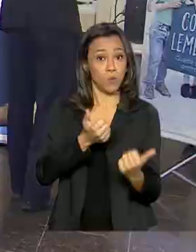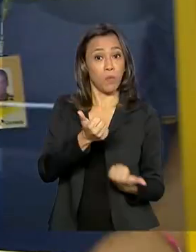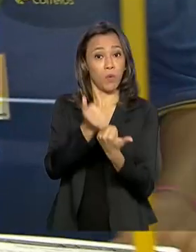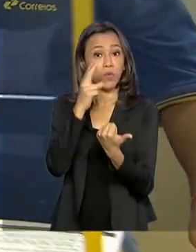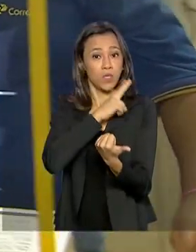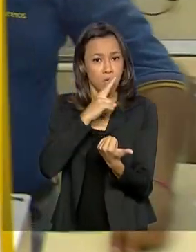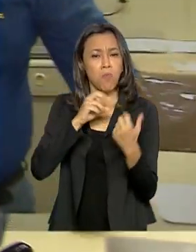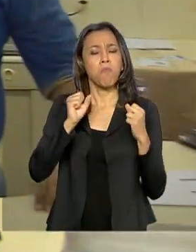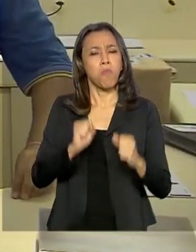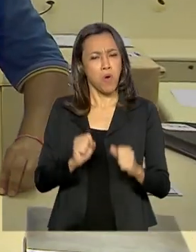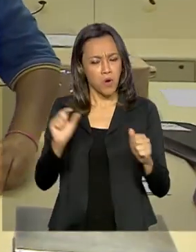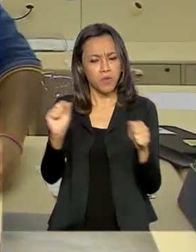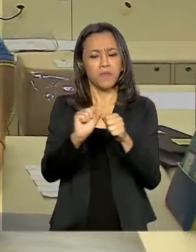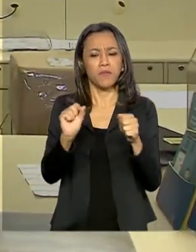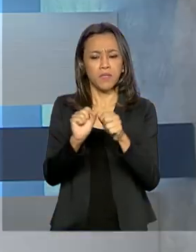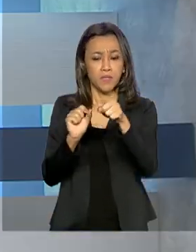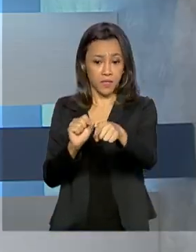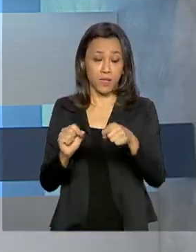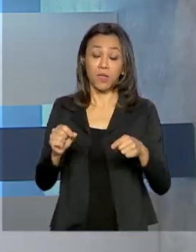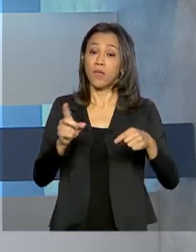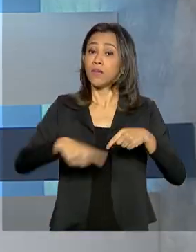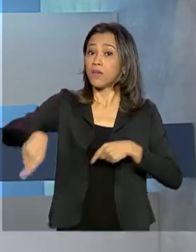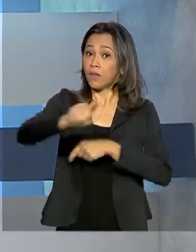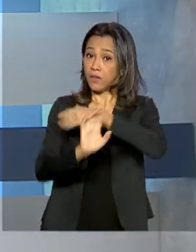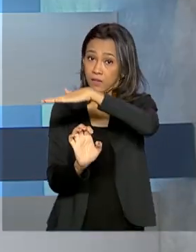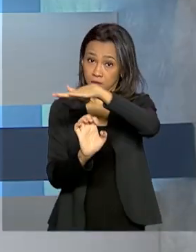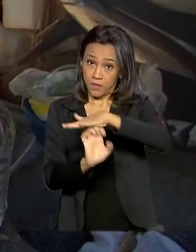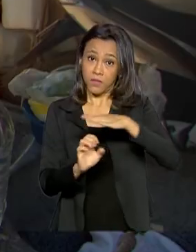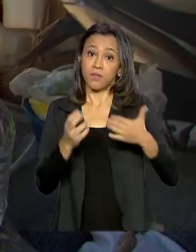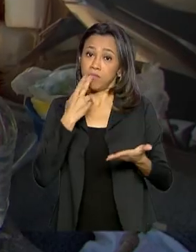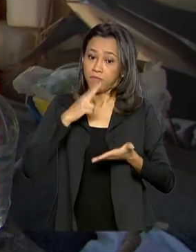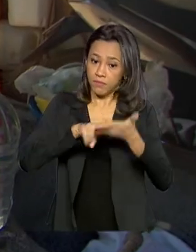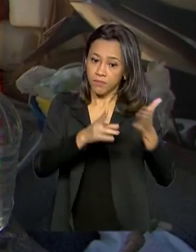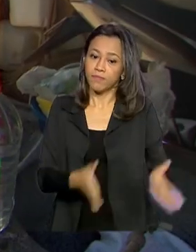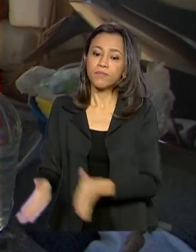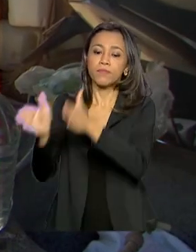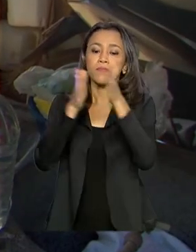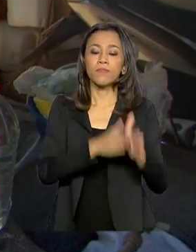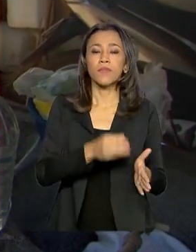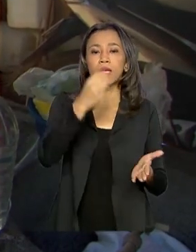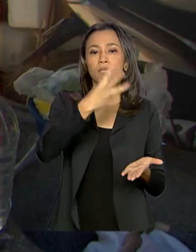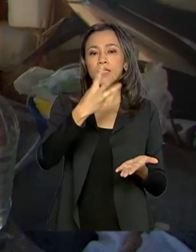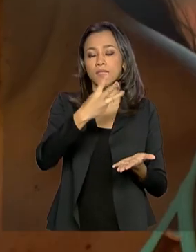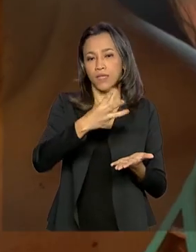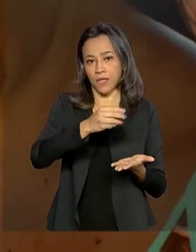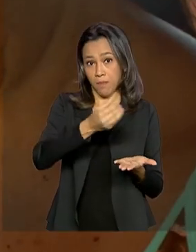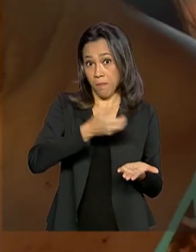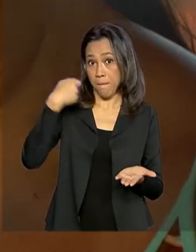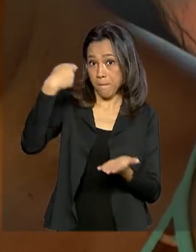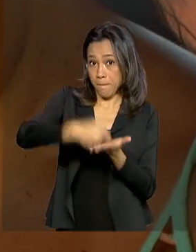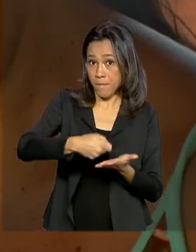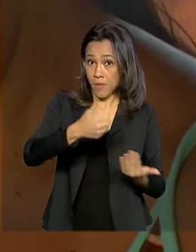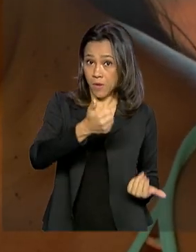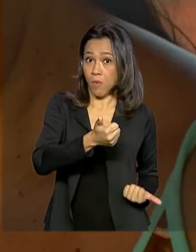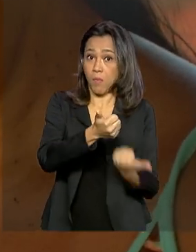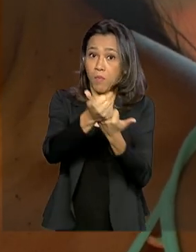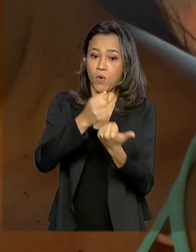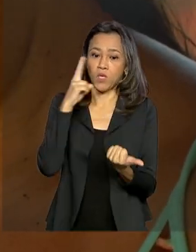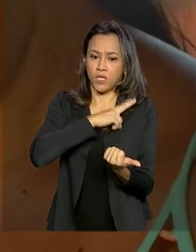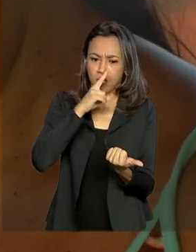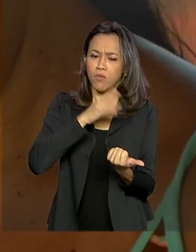pode ser feito nas agências dos Correios. E veja também, terceira parcela do auxílio emergencial começa a ser paga a